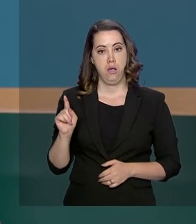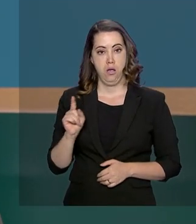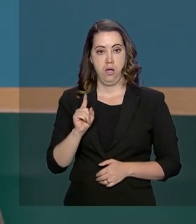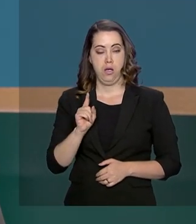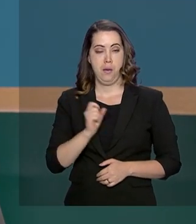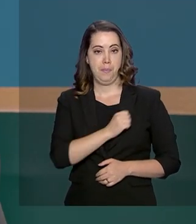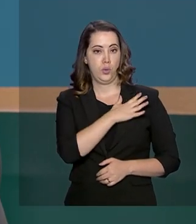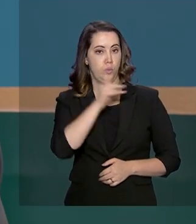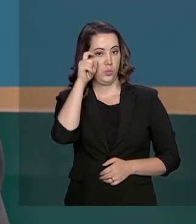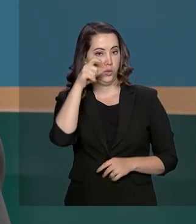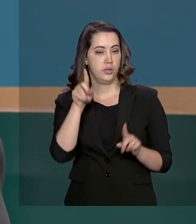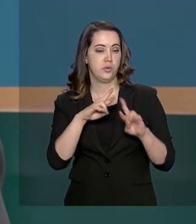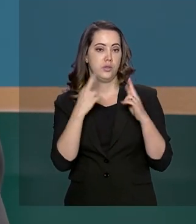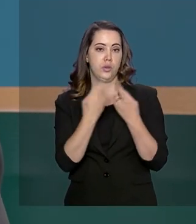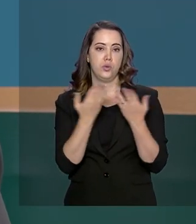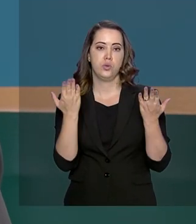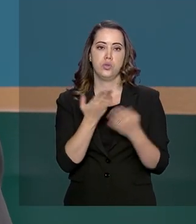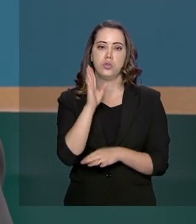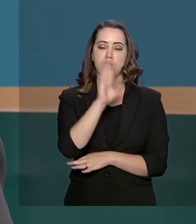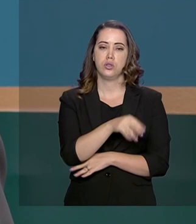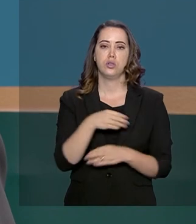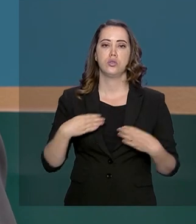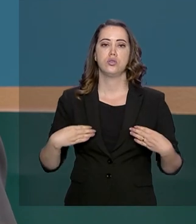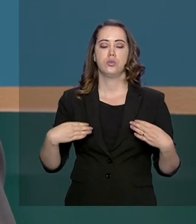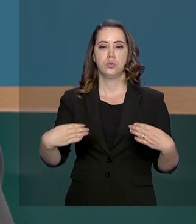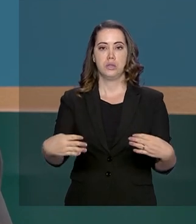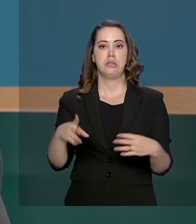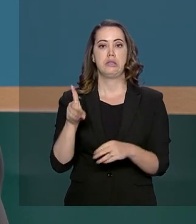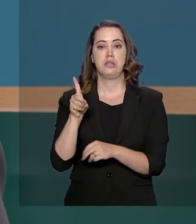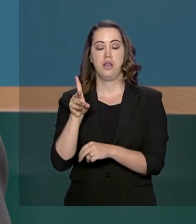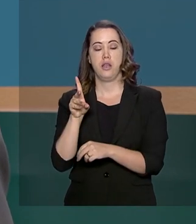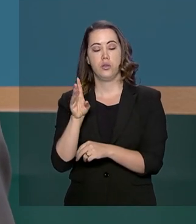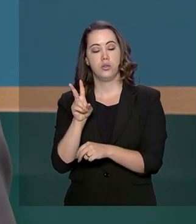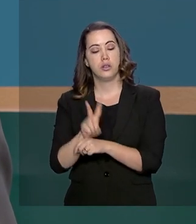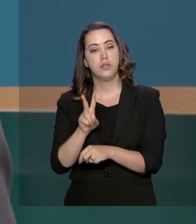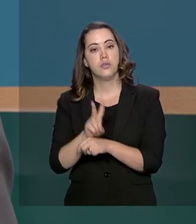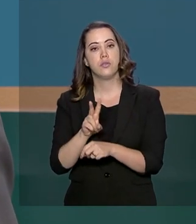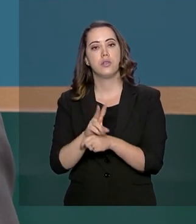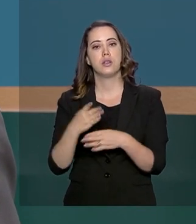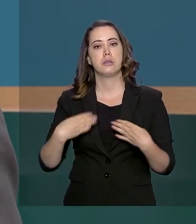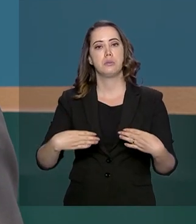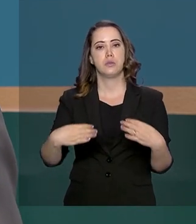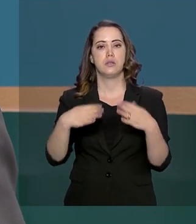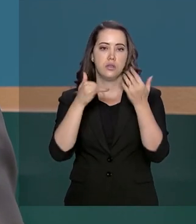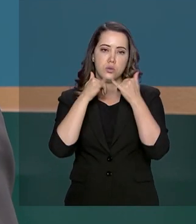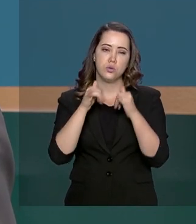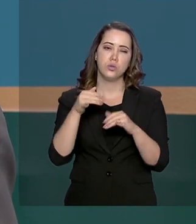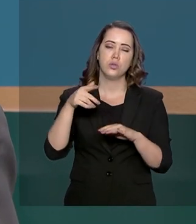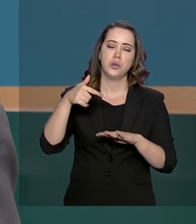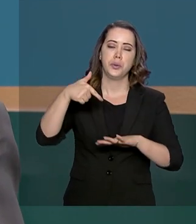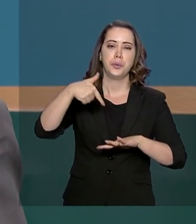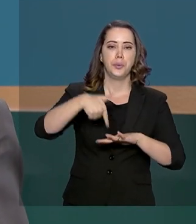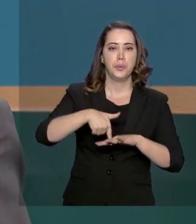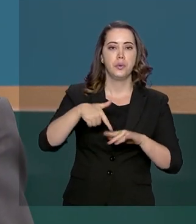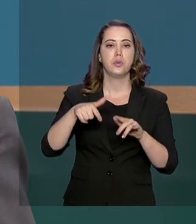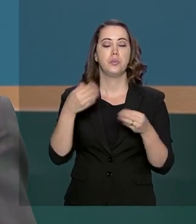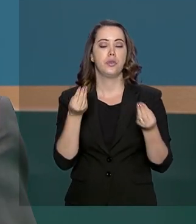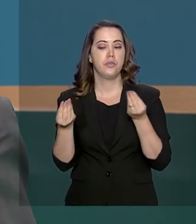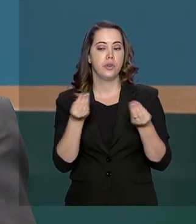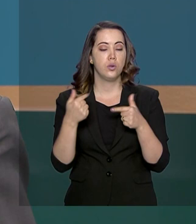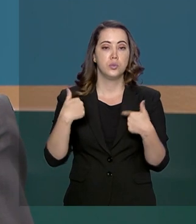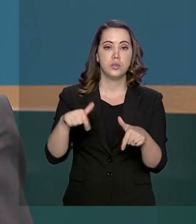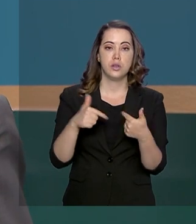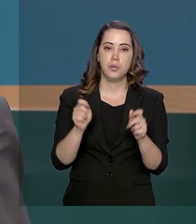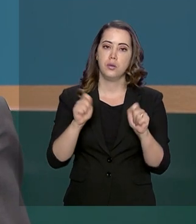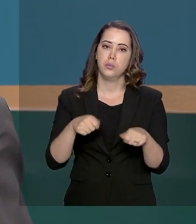reúne hoje à tarde com os representantes dos Ministérios da Defesa, Minas de Energia e Meio Ambiente para avaliar o trabalho de contenção das